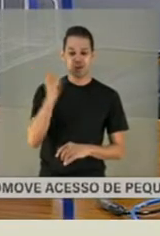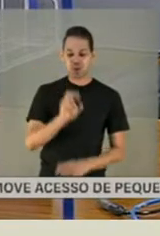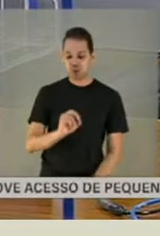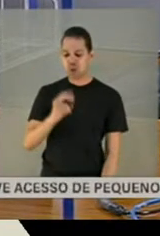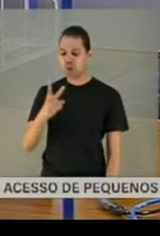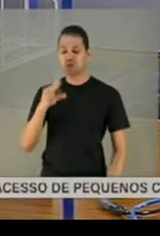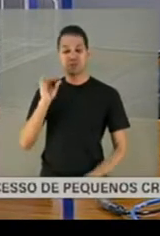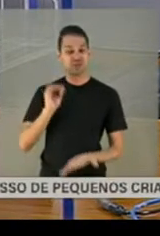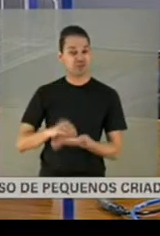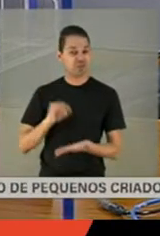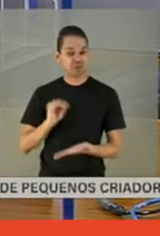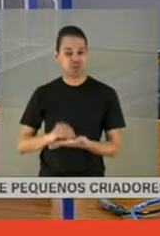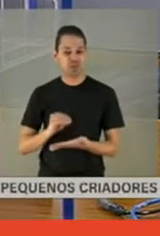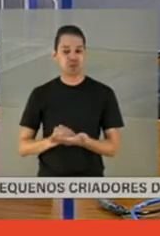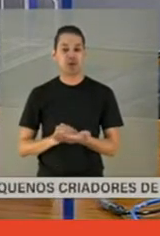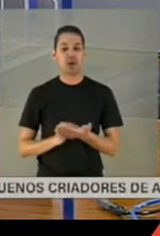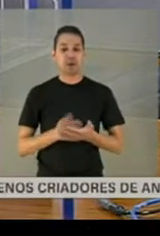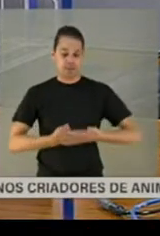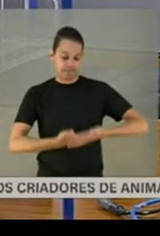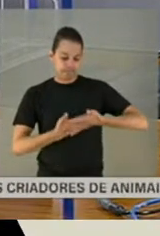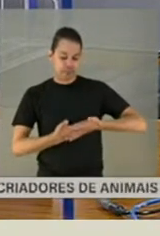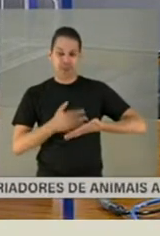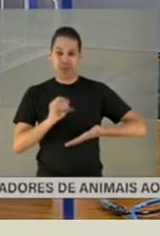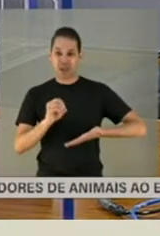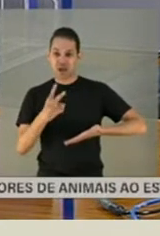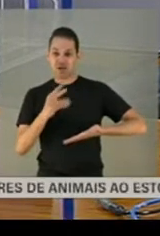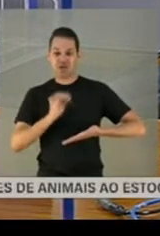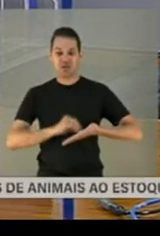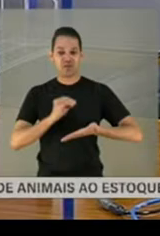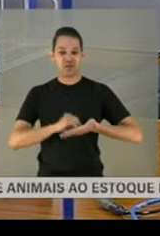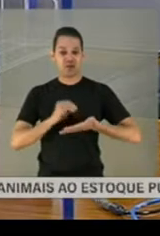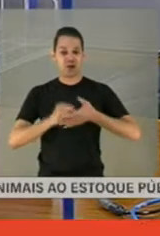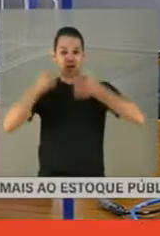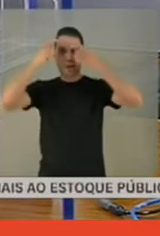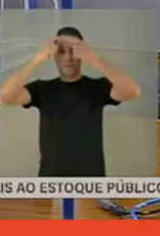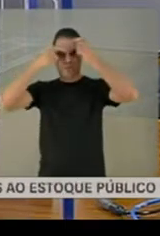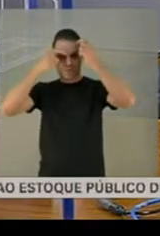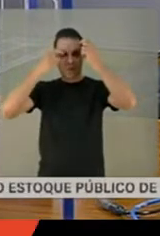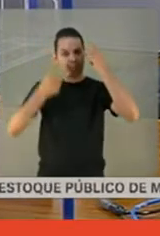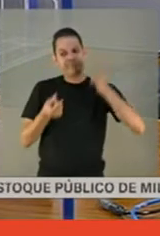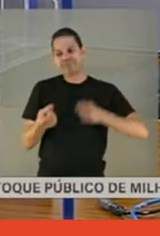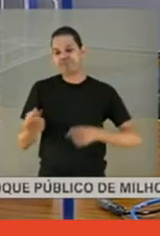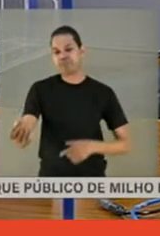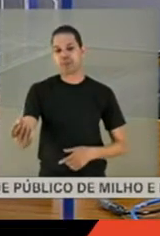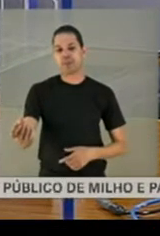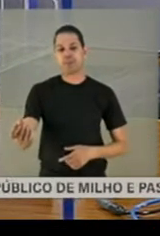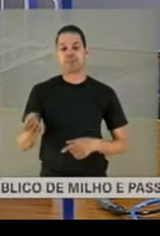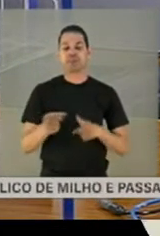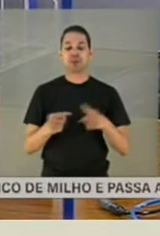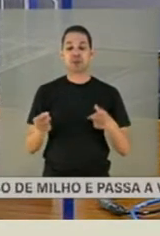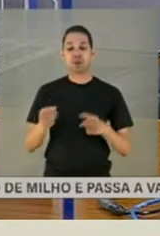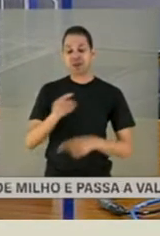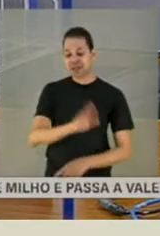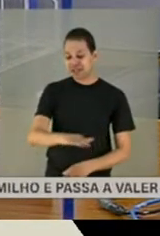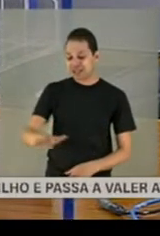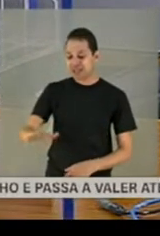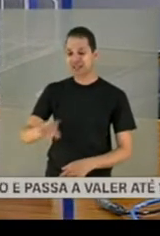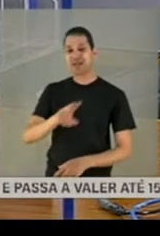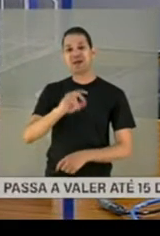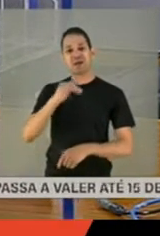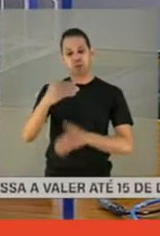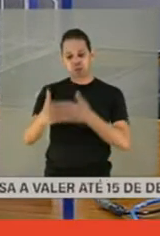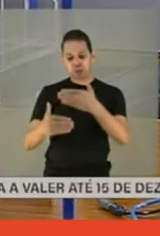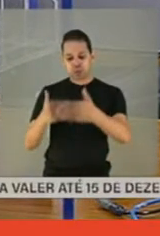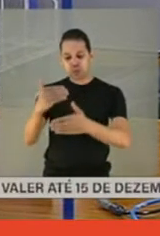tempo. E oxigênio em bebês causa, realmente, lesões, muitas vezes, irreversíveis. Então, muitas crianças podem ter sequelas e